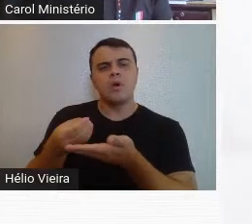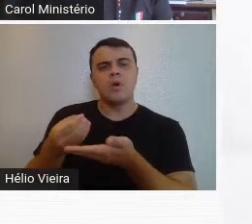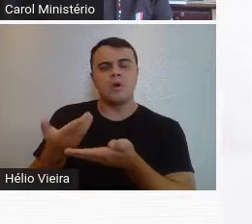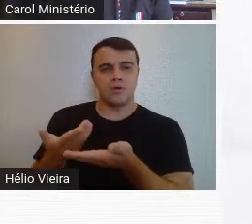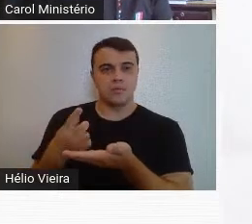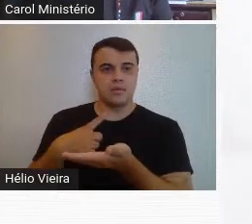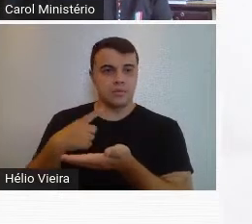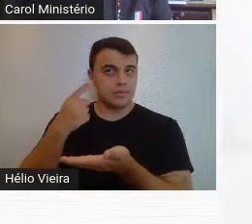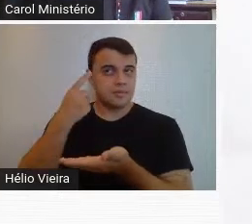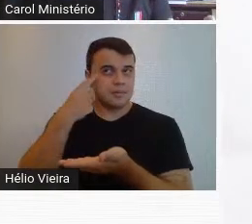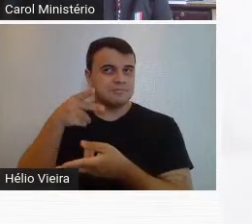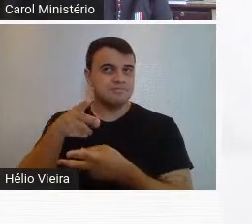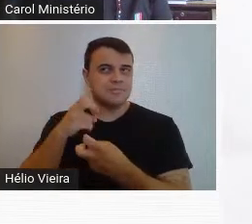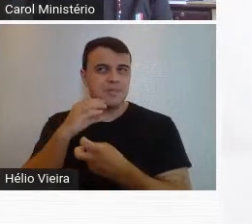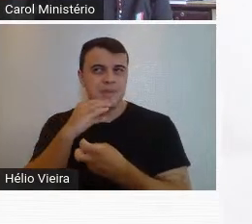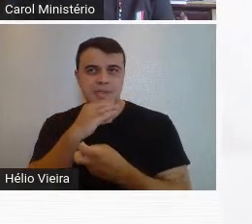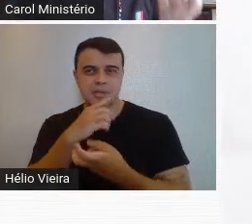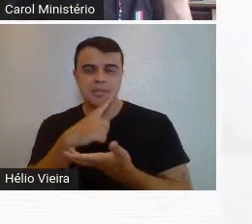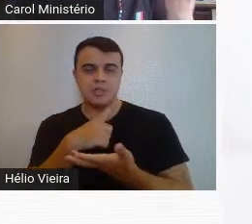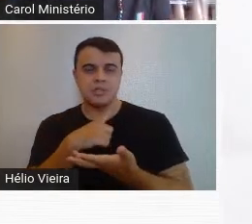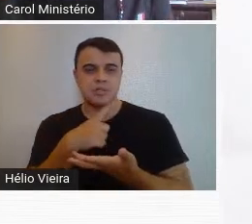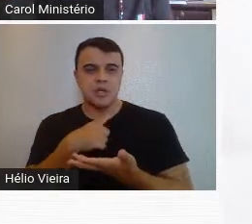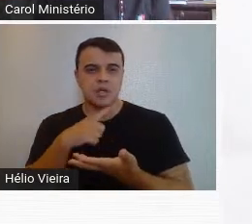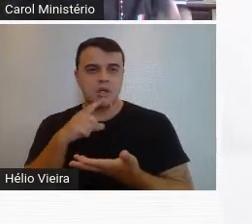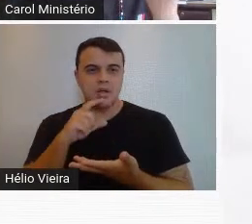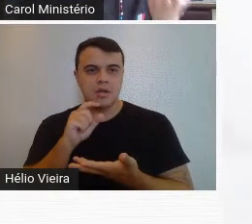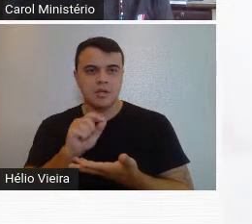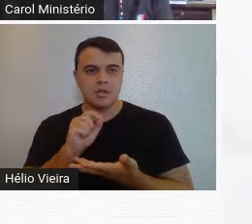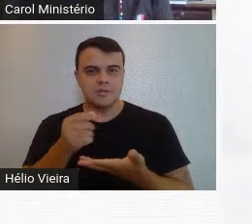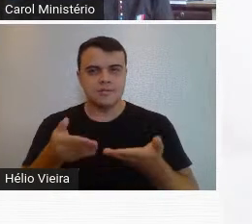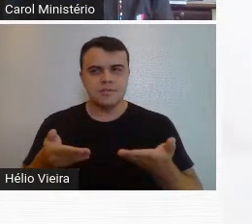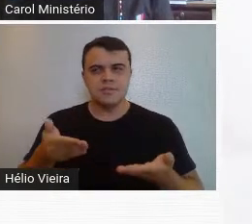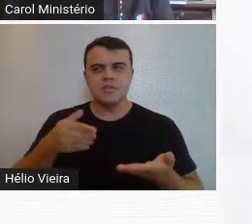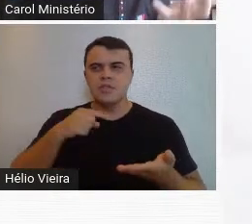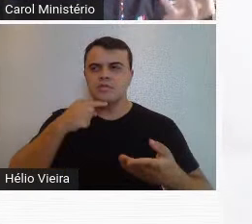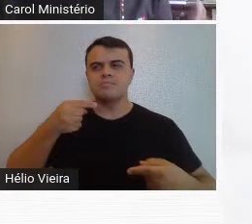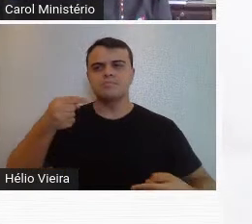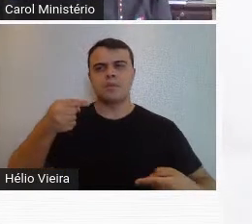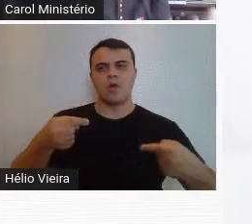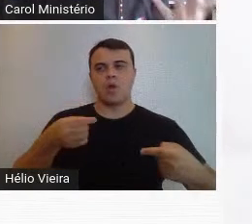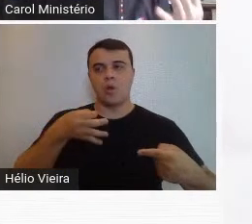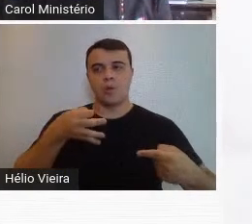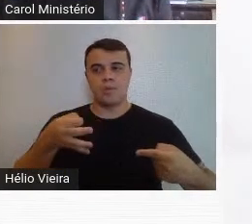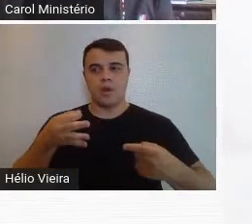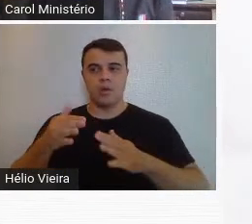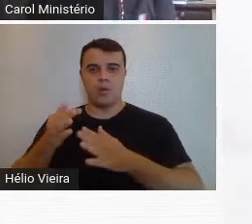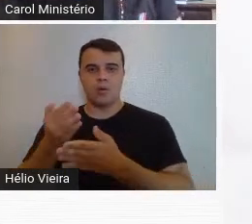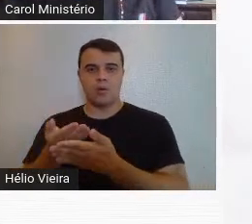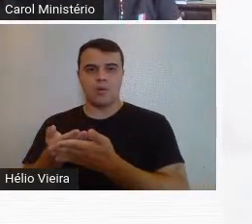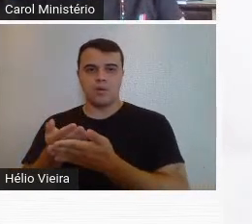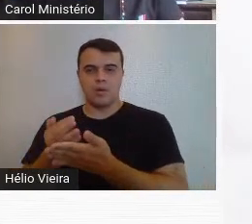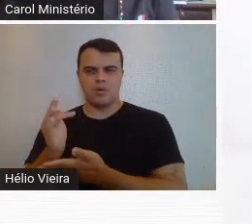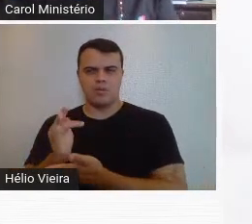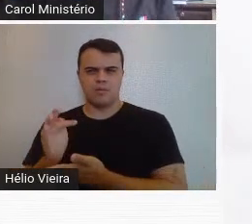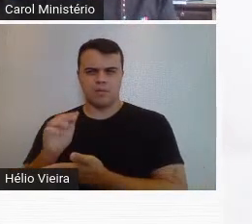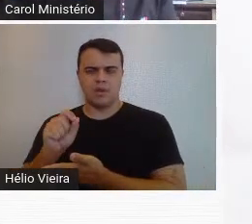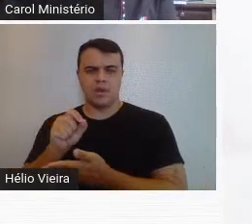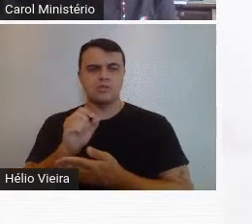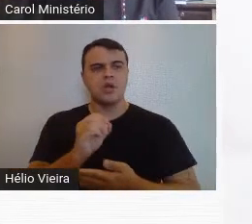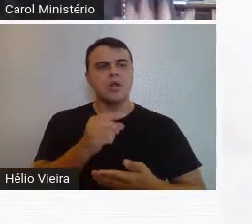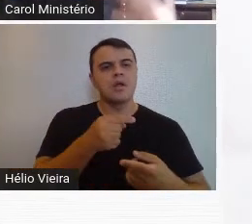para a gente perceber como existia esse embate de opiniões entre os acadêmicos e conservadores e